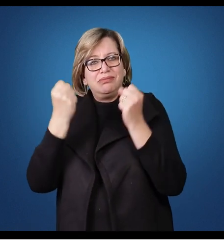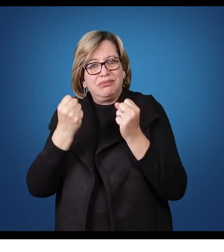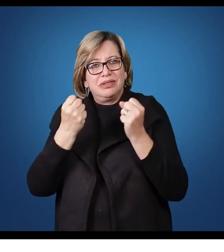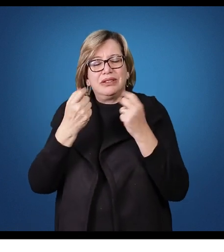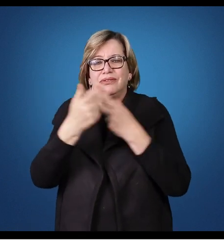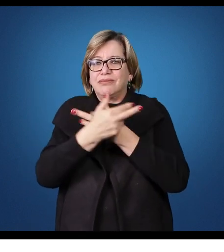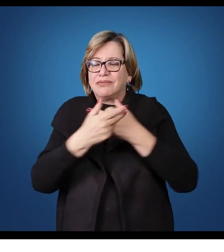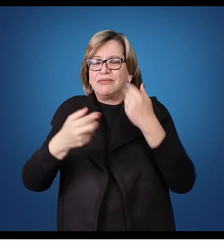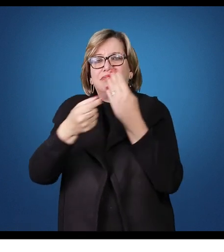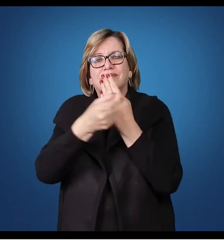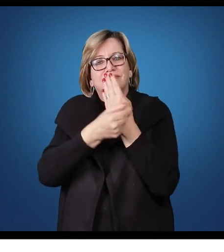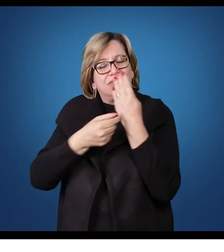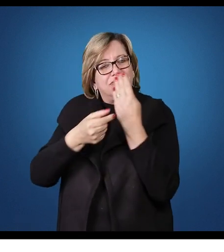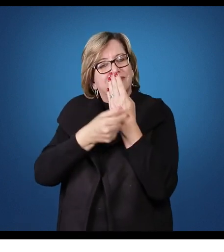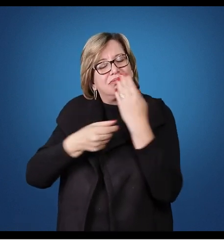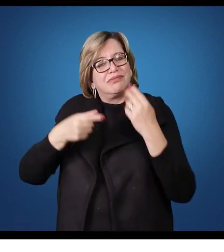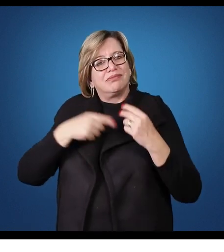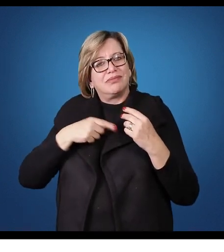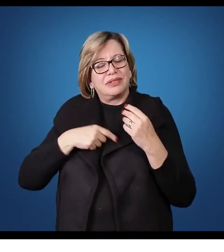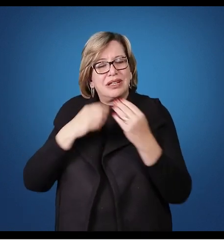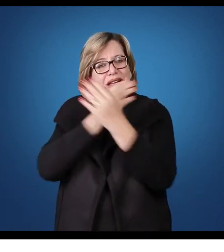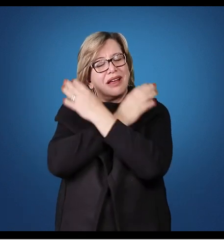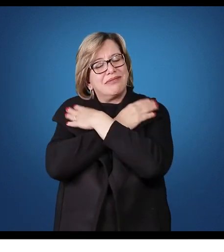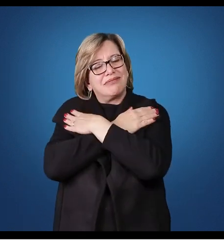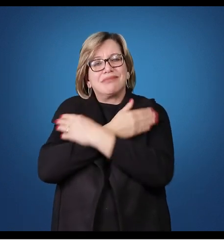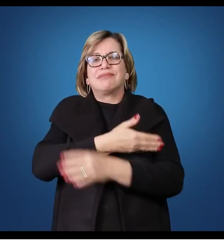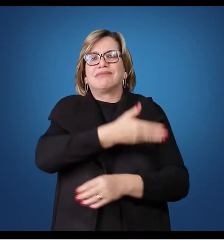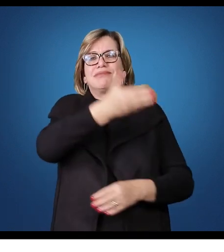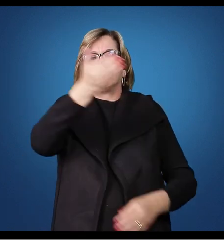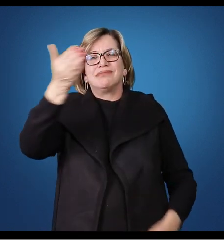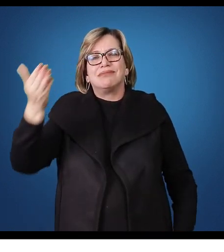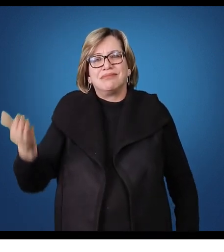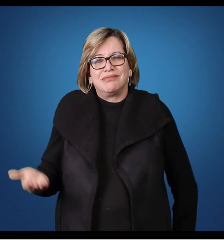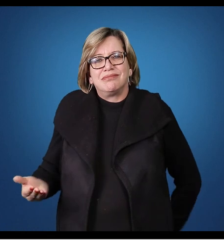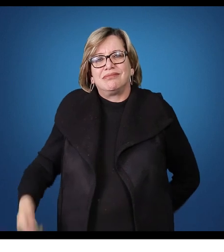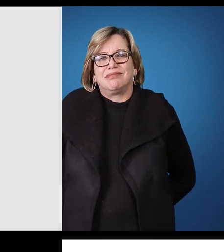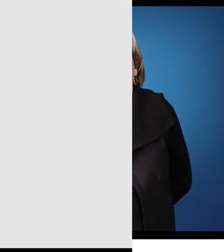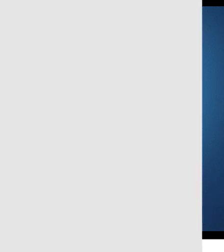bibliografias que falam sobre isso. Um abraço a todos. Um